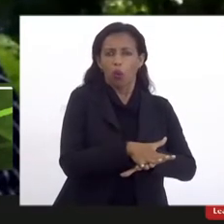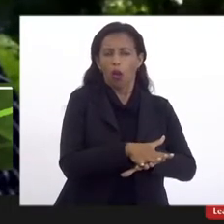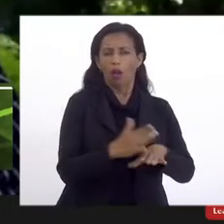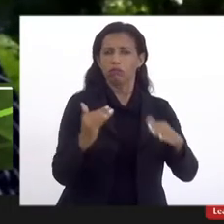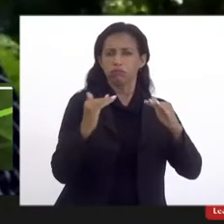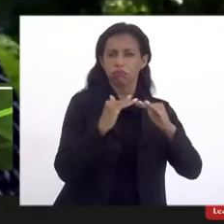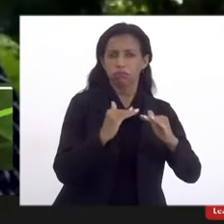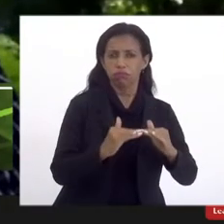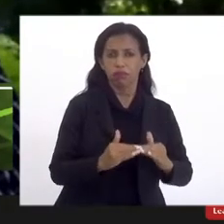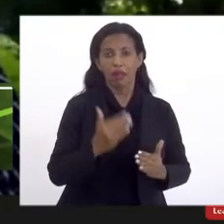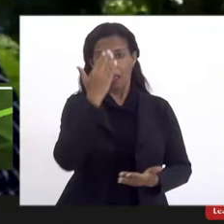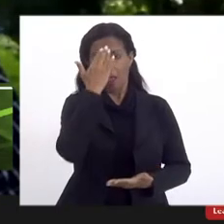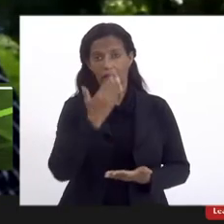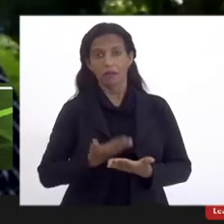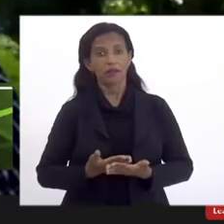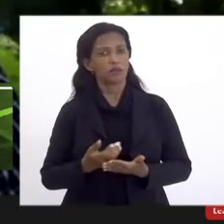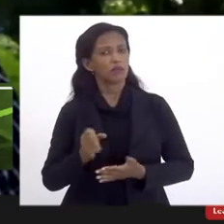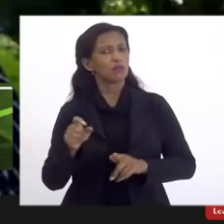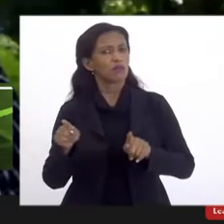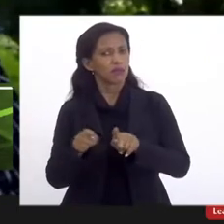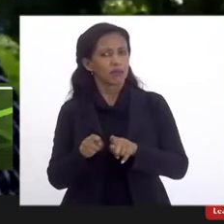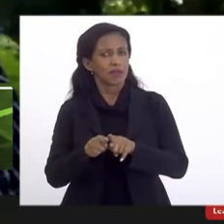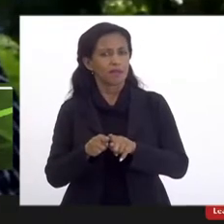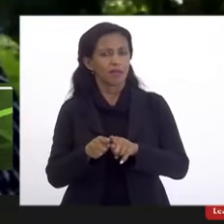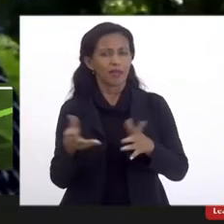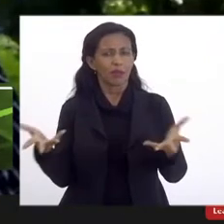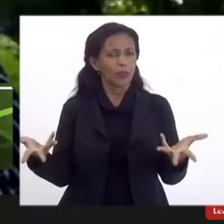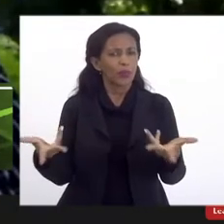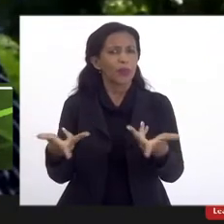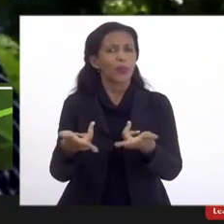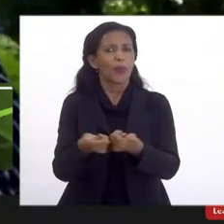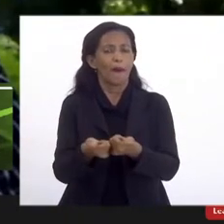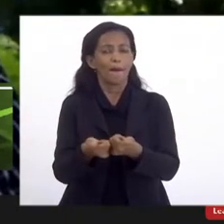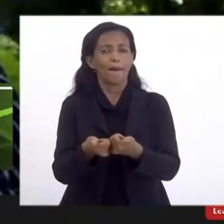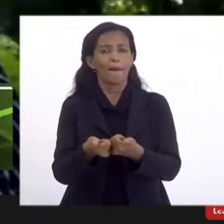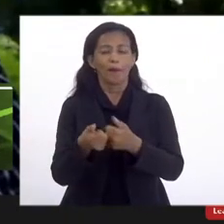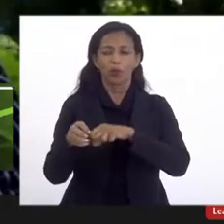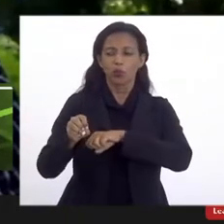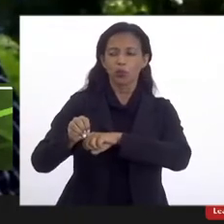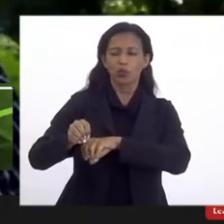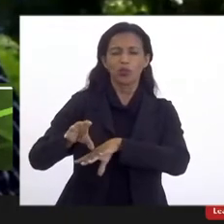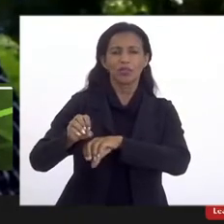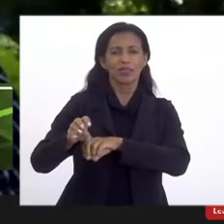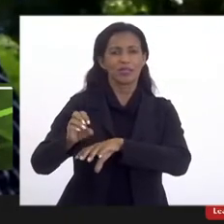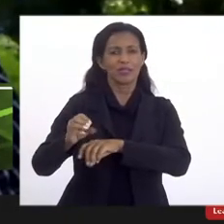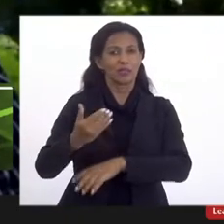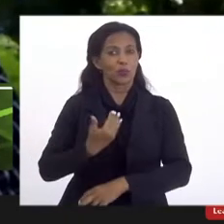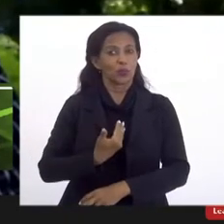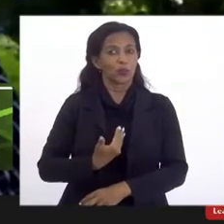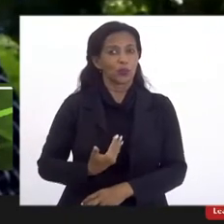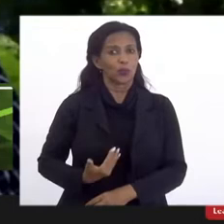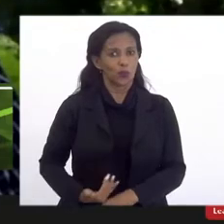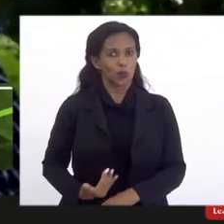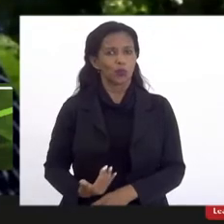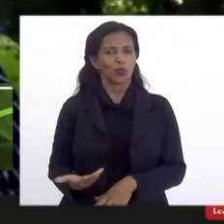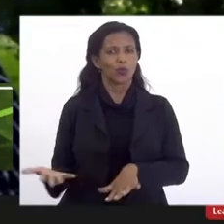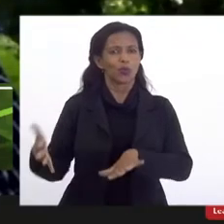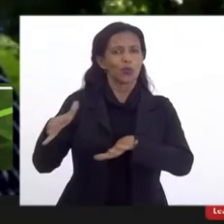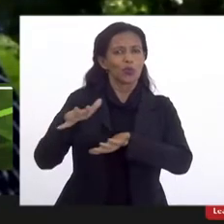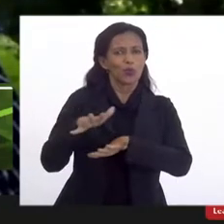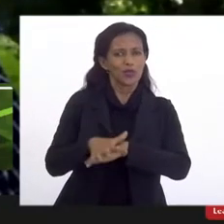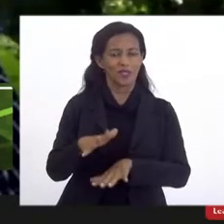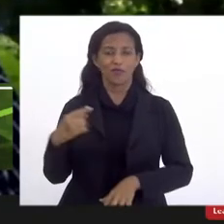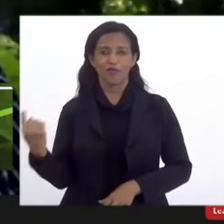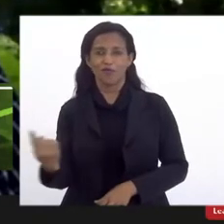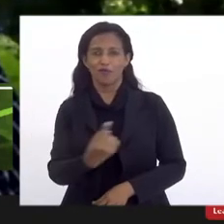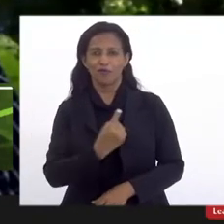acreditando muito que será um grande sucesso para o ensino público, o ensino inclusivo da nossa